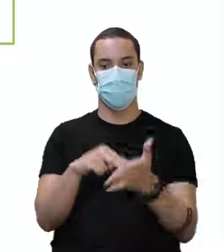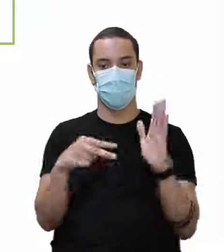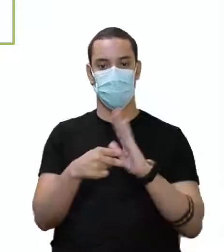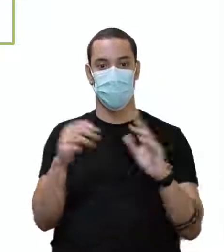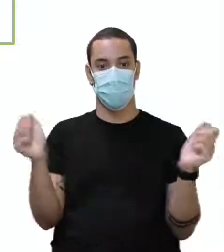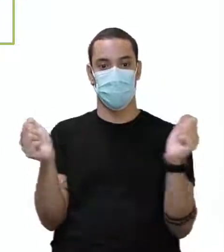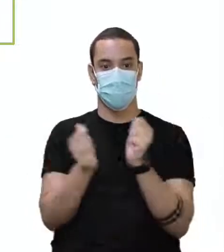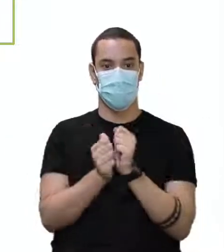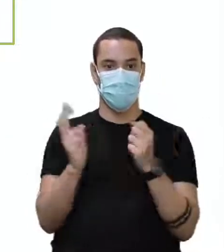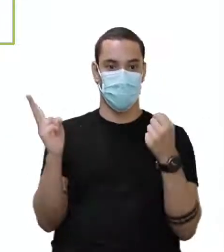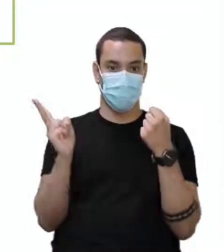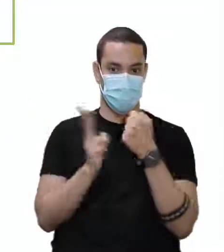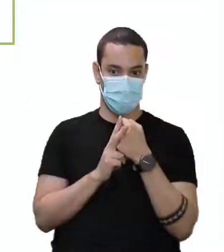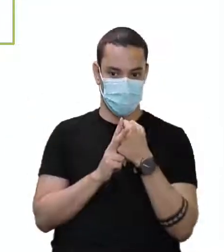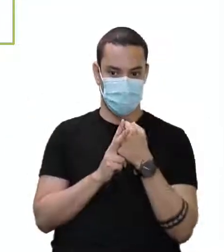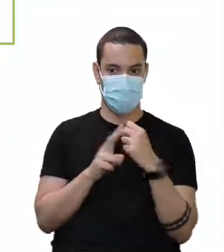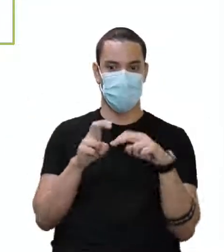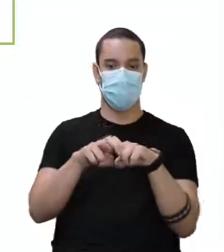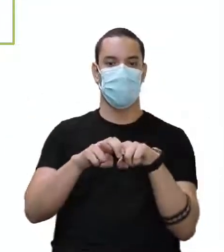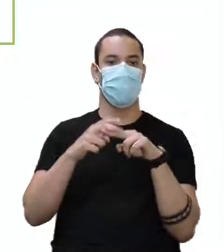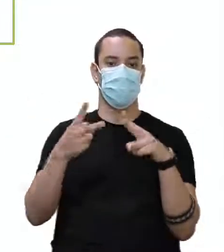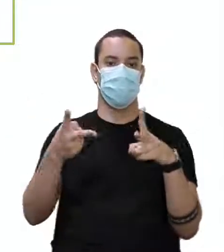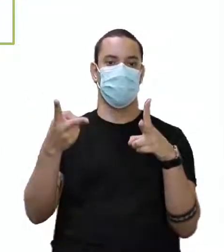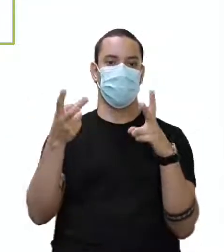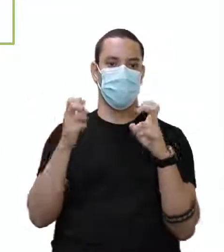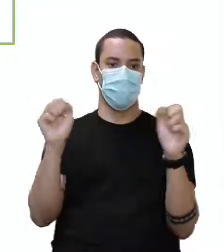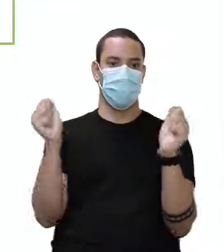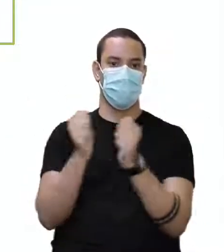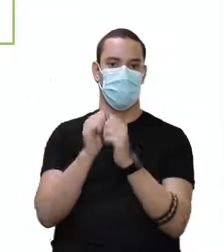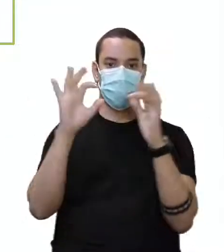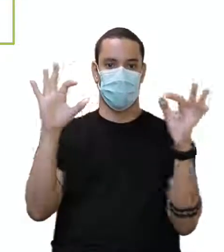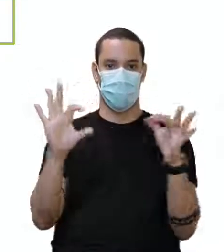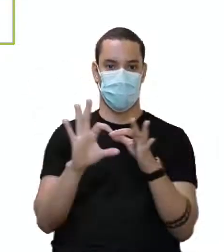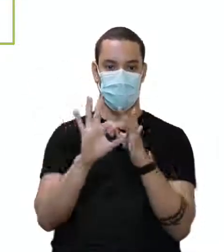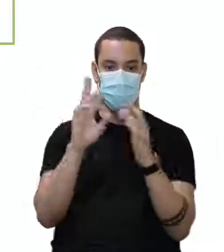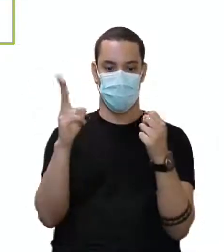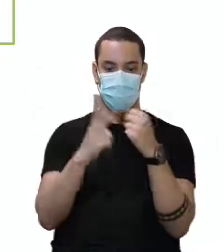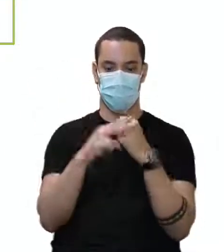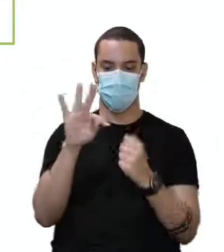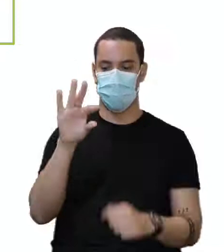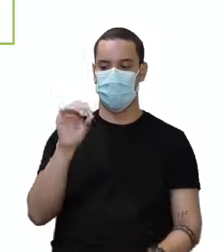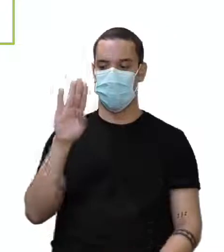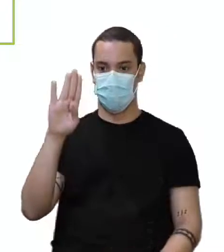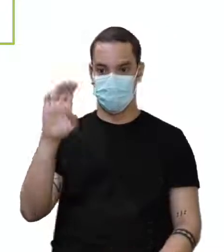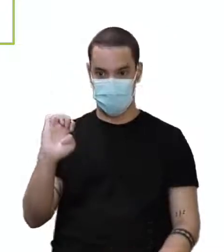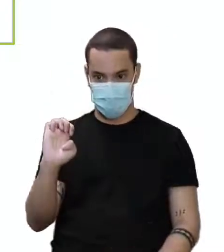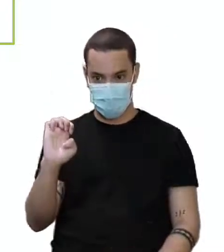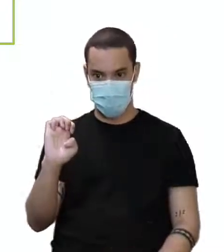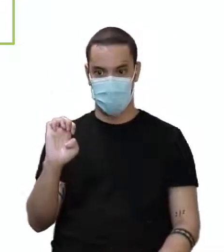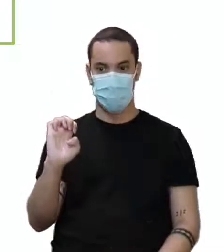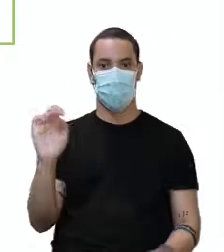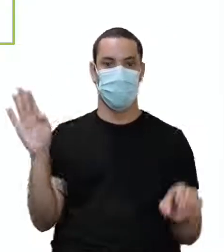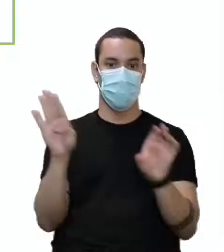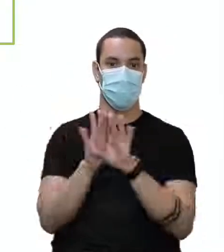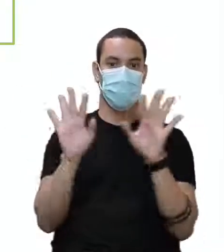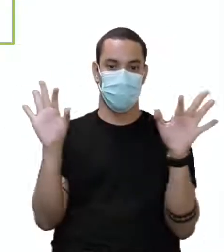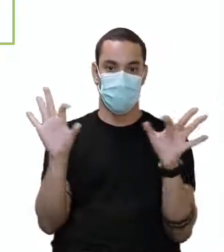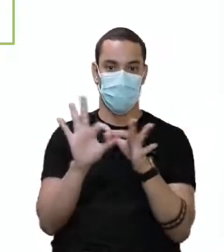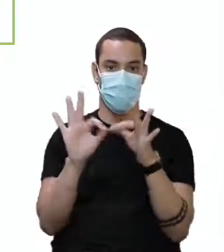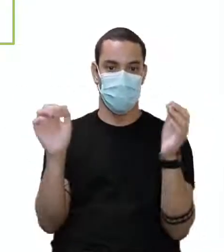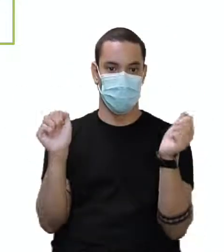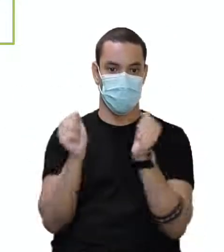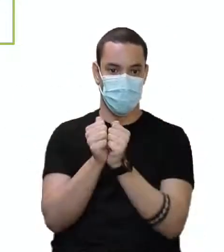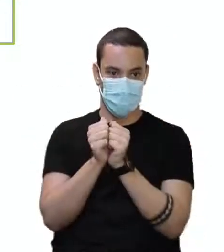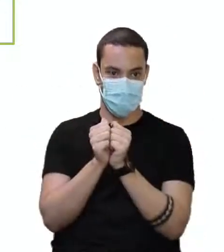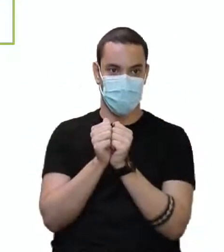junto com o verbo. Então, perceba que ele vem a tirar a cola do verbo to be, do ladinho, e ainda casa com o